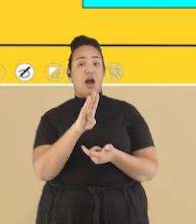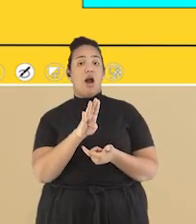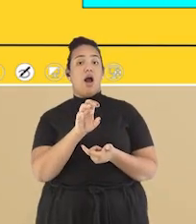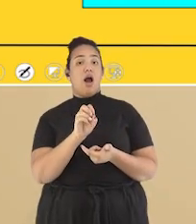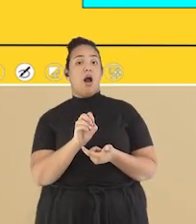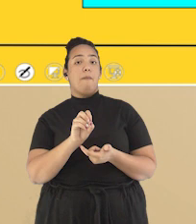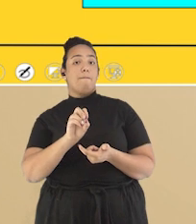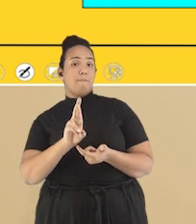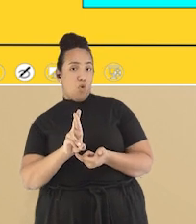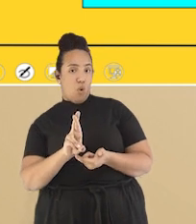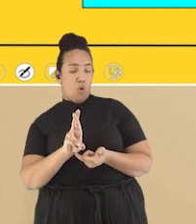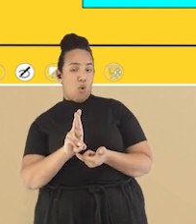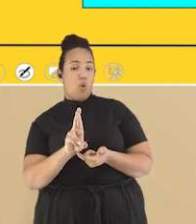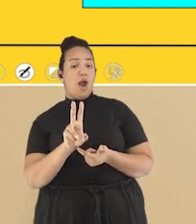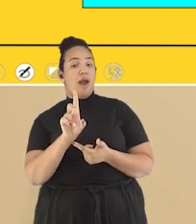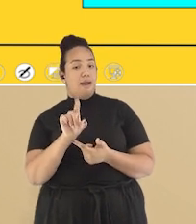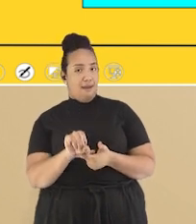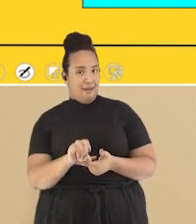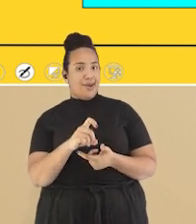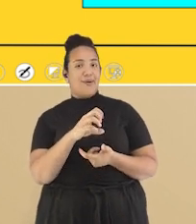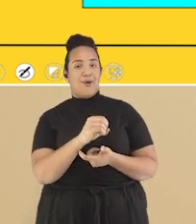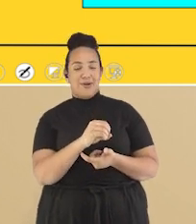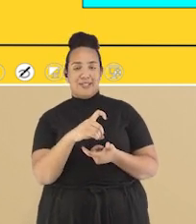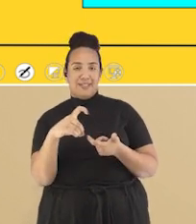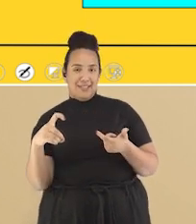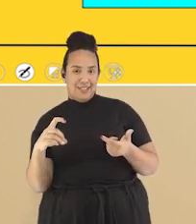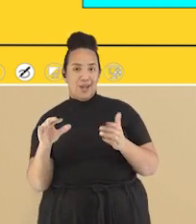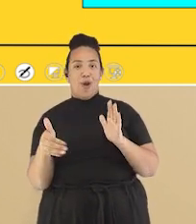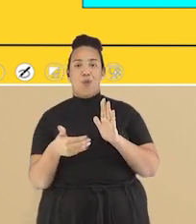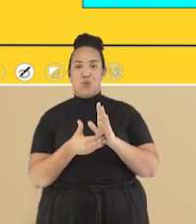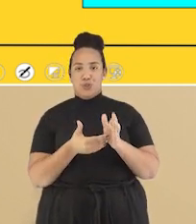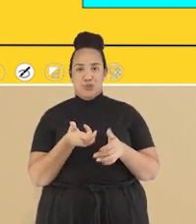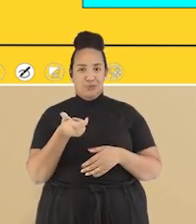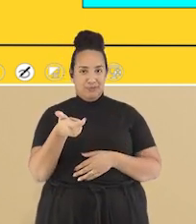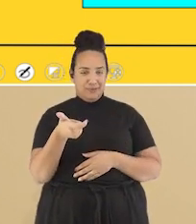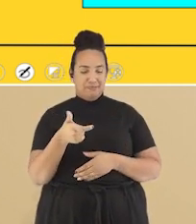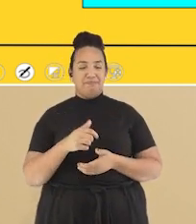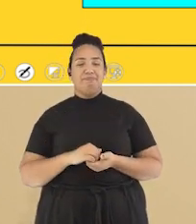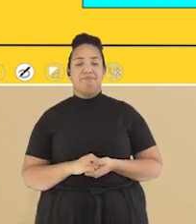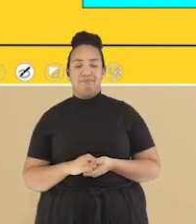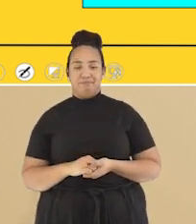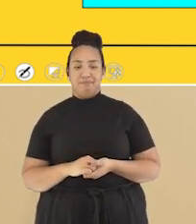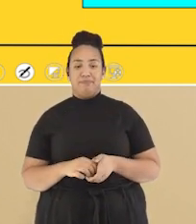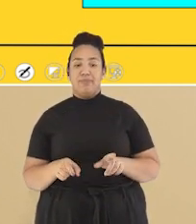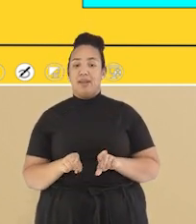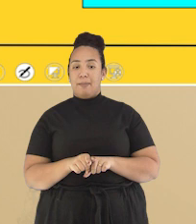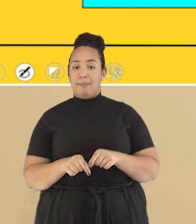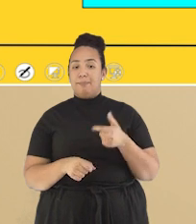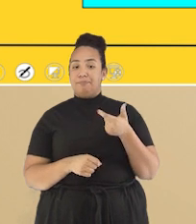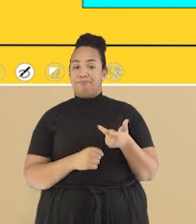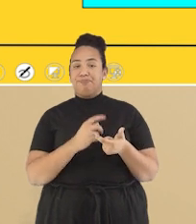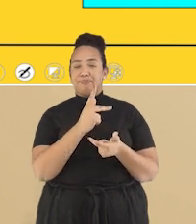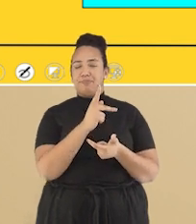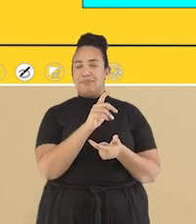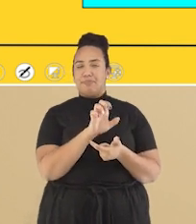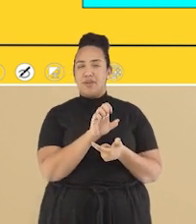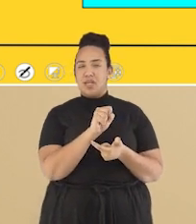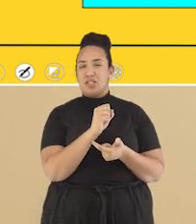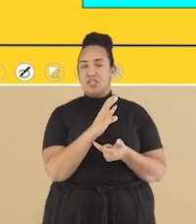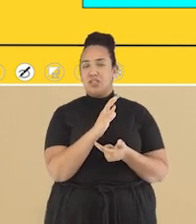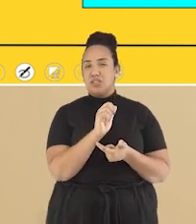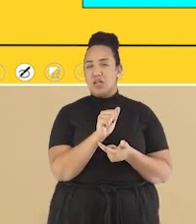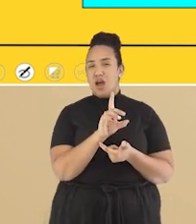Sílaba tônica na última sílaba Pescador Também é uma palavra oxítona Pescador